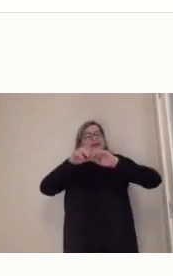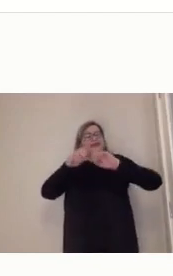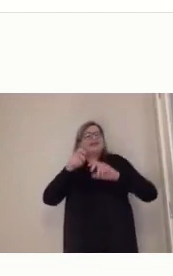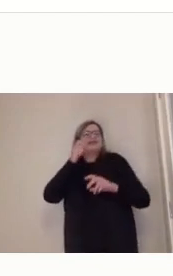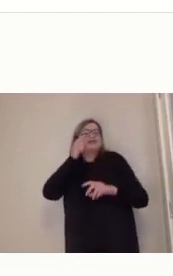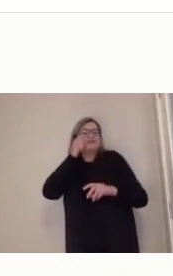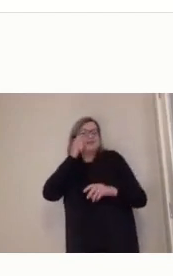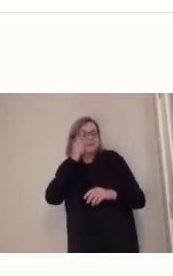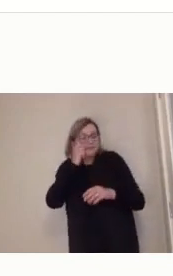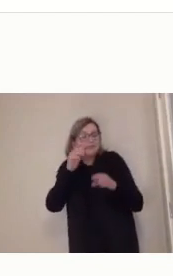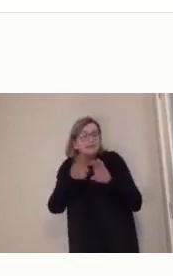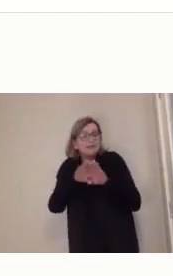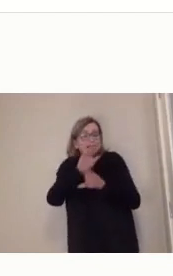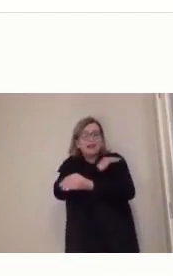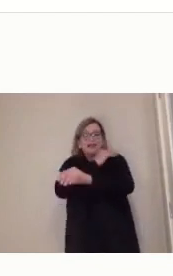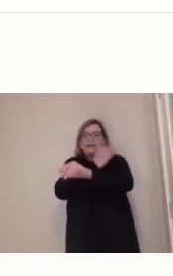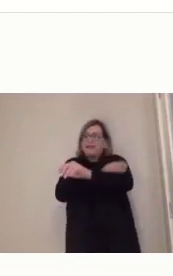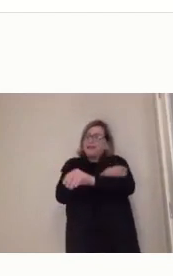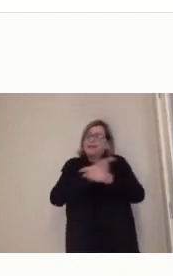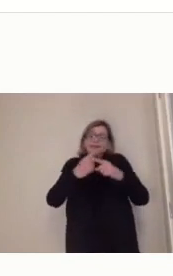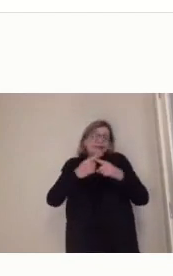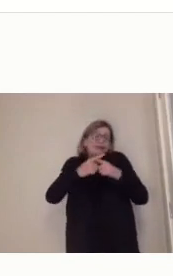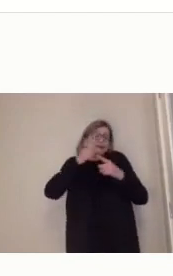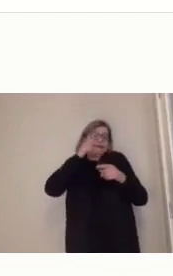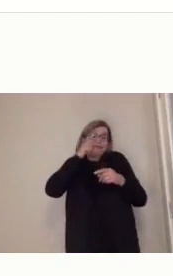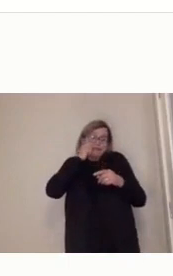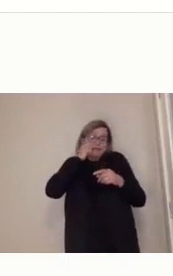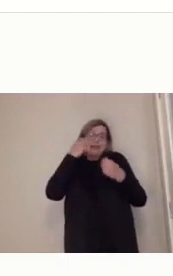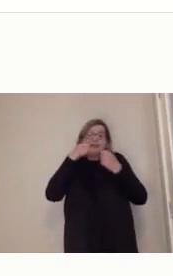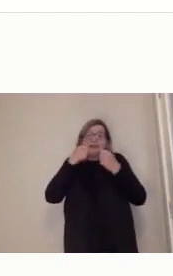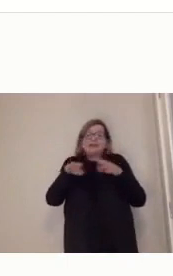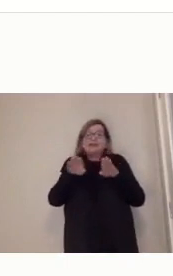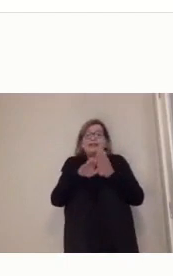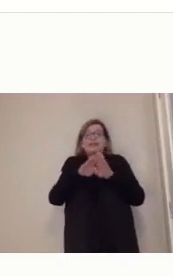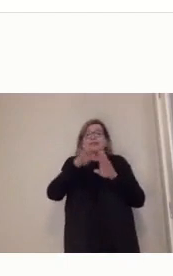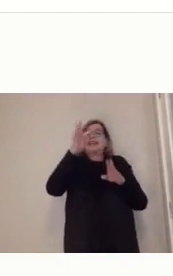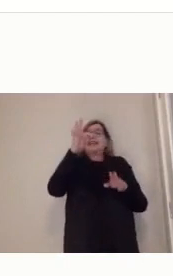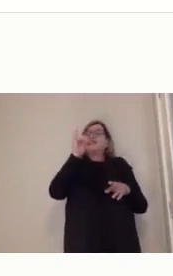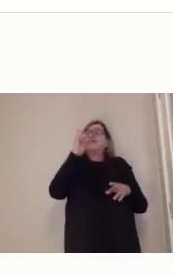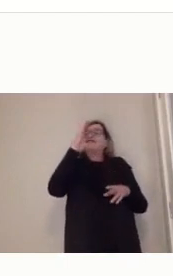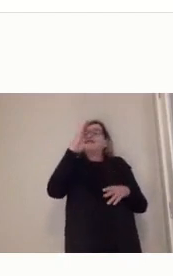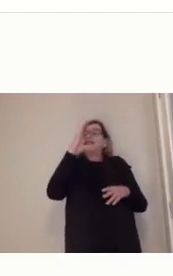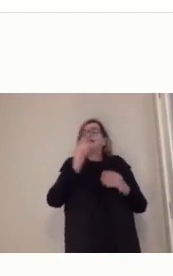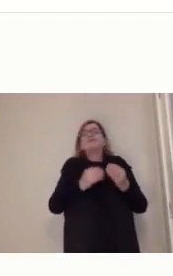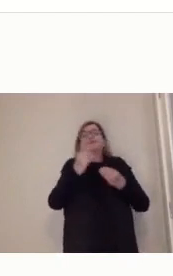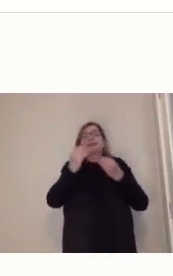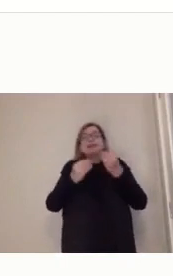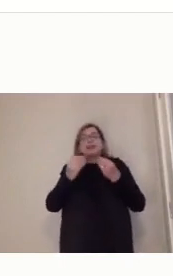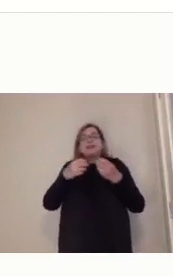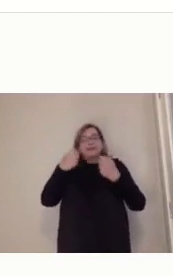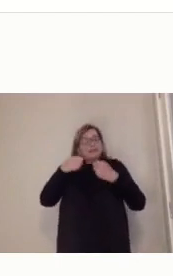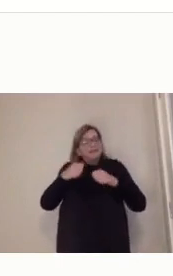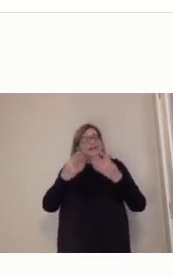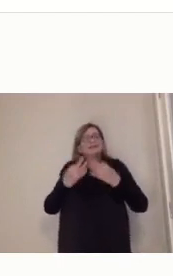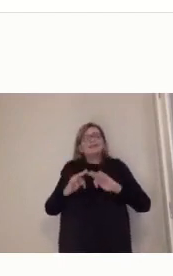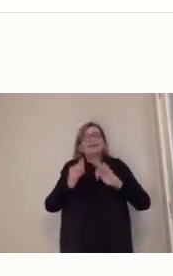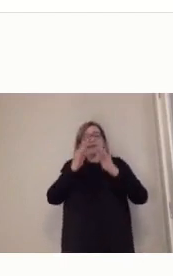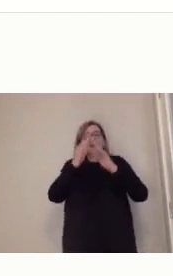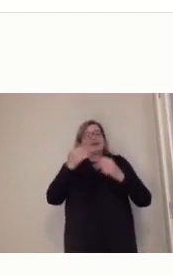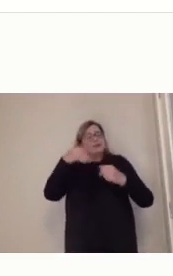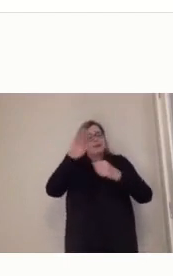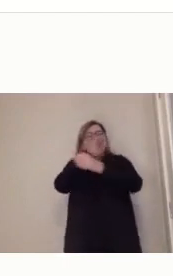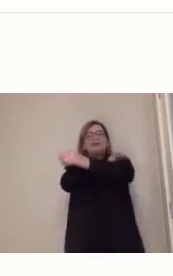educacionais para se fortalecer. E, ao mesmo tempo, a educação à distância precisa dos momentos presenciais para uma interatividade